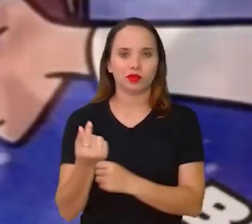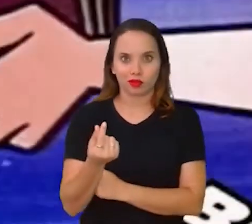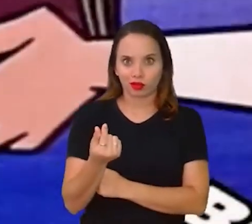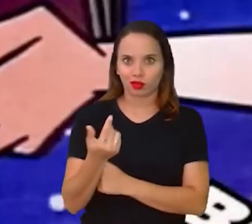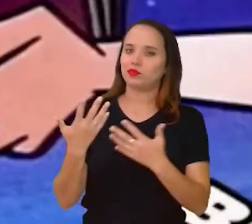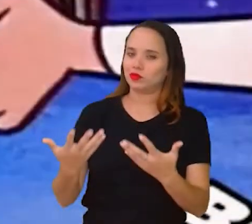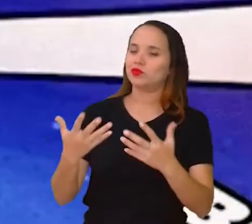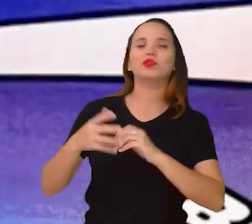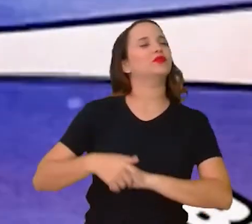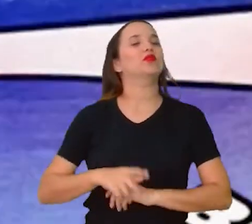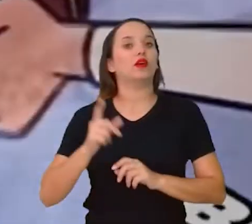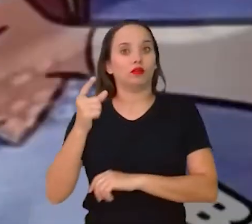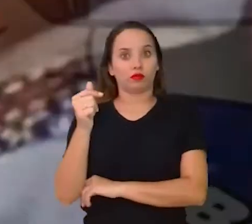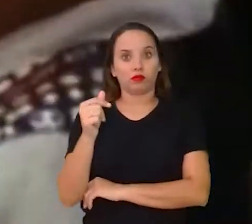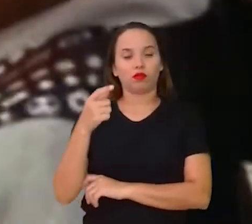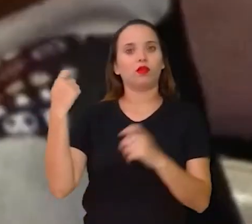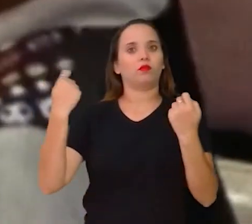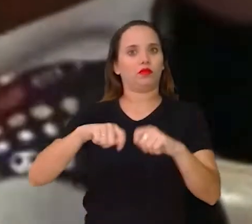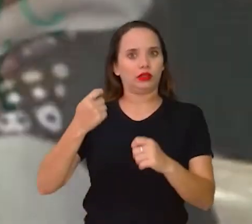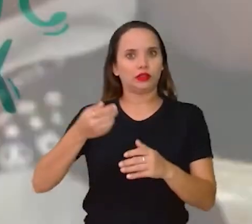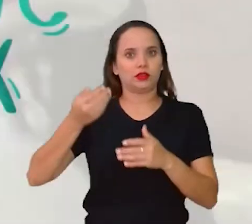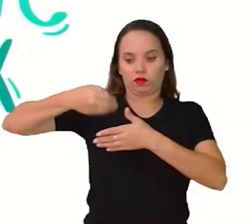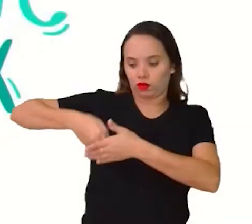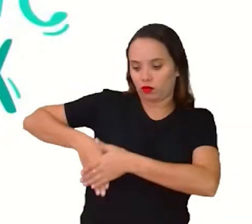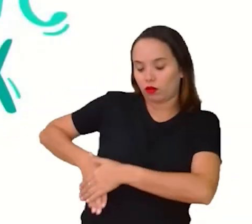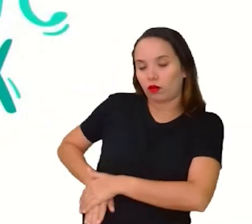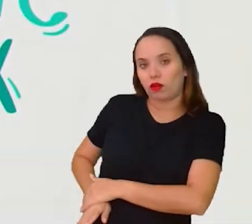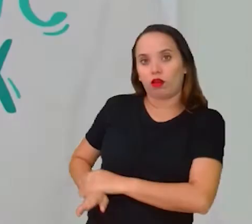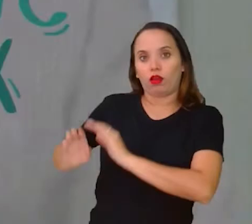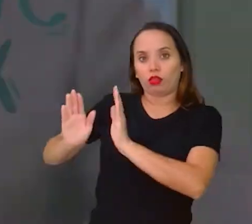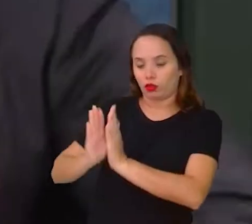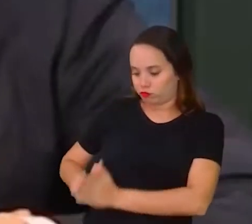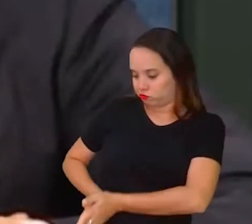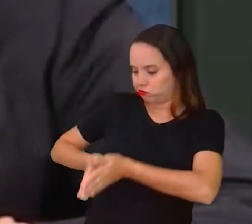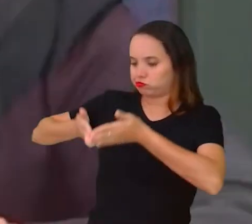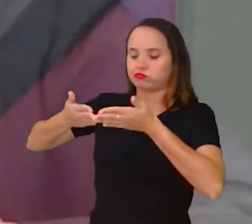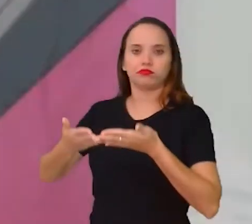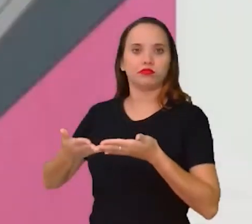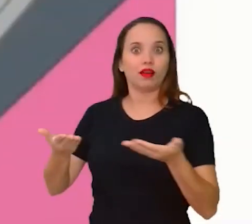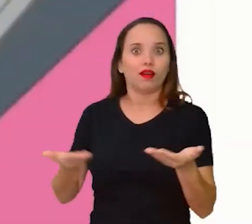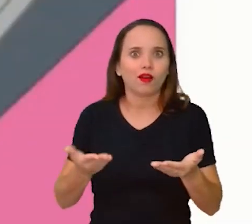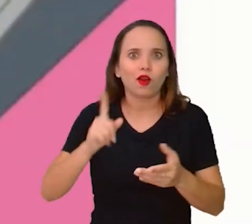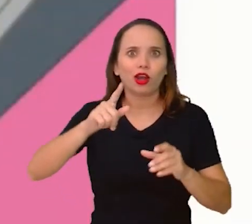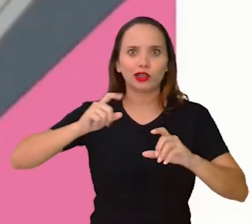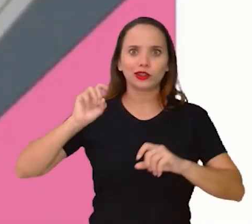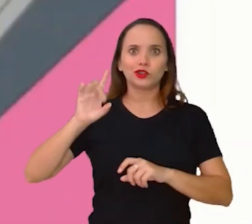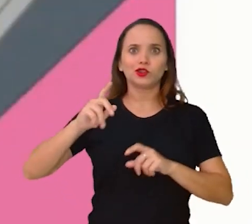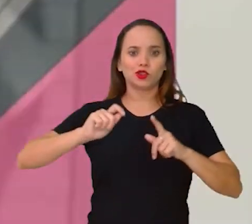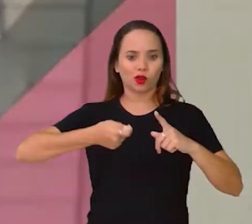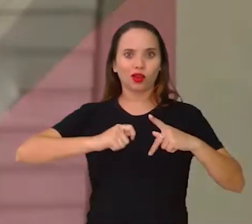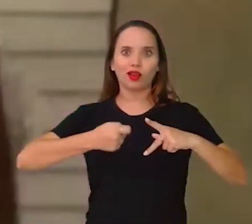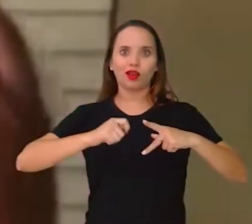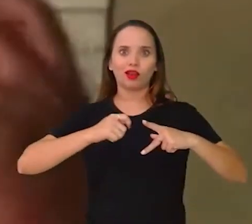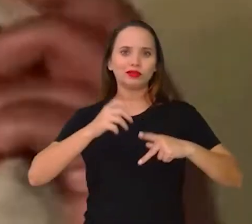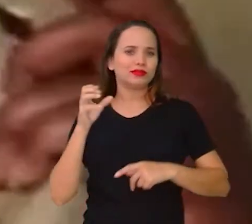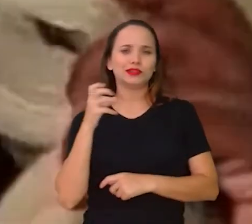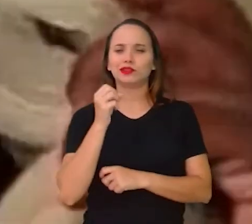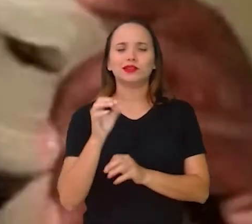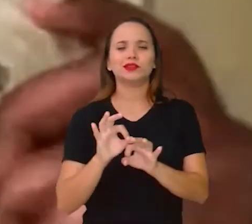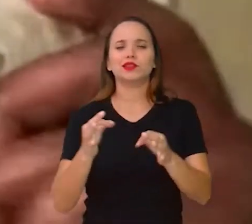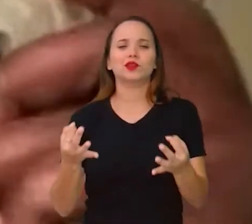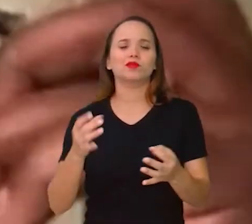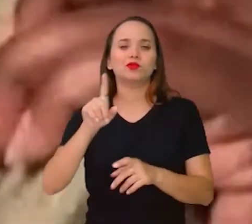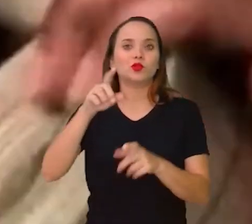Antigamente, era preciso andar com dinheiro na carteira. Agora, é só fazer um pix. Ou seja, basta ter dinheiro digital.